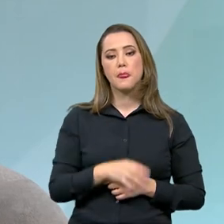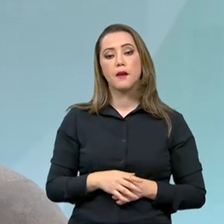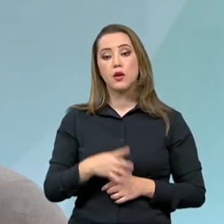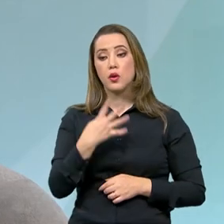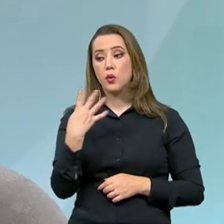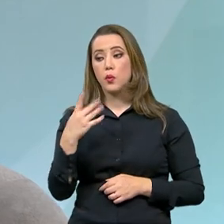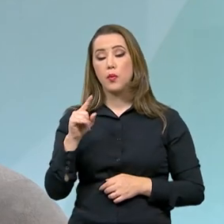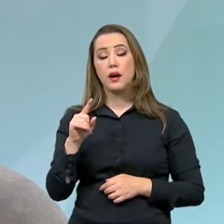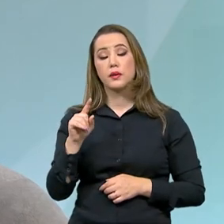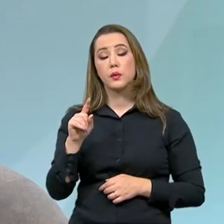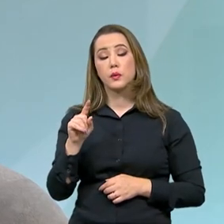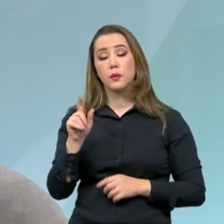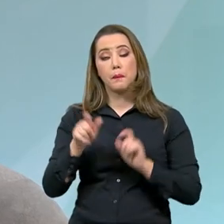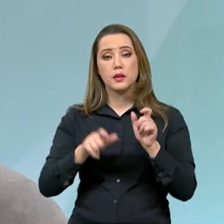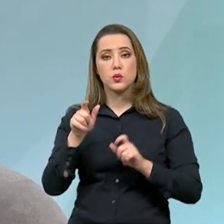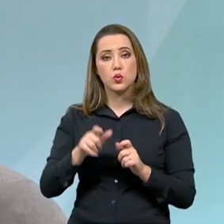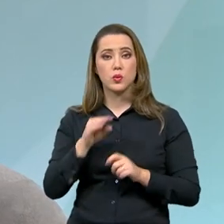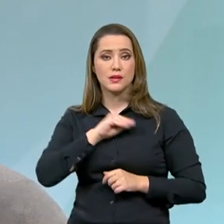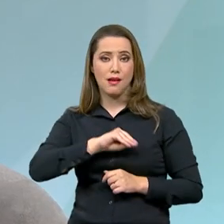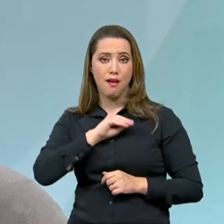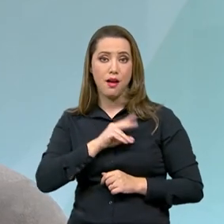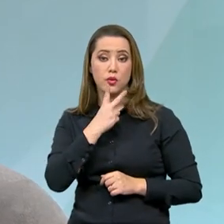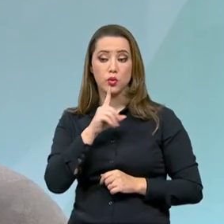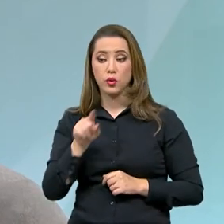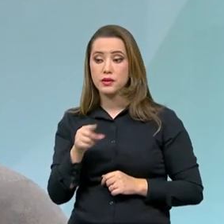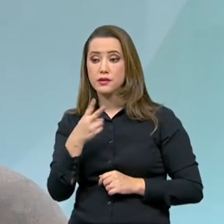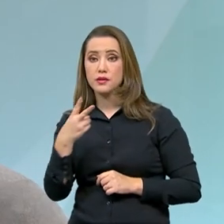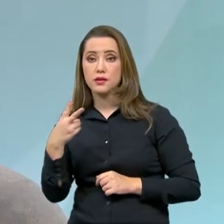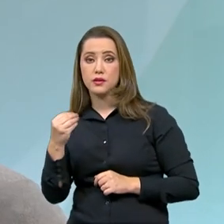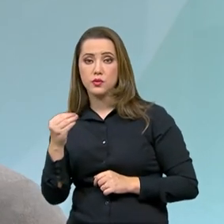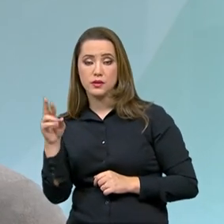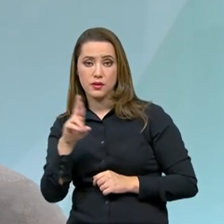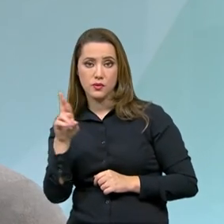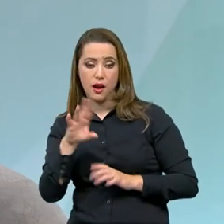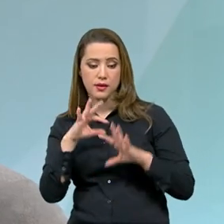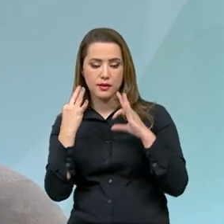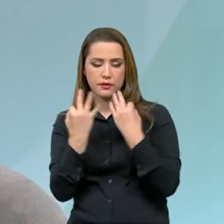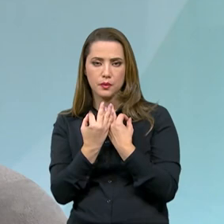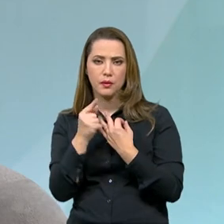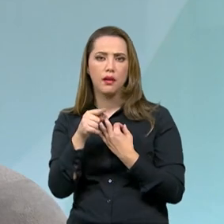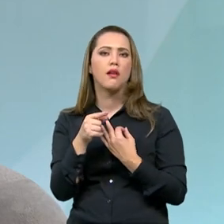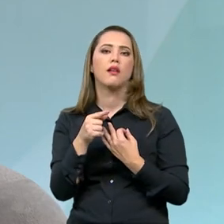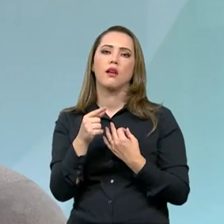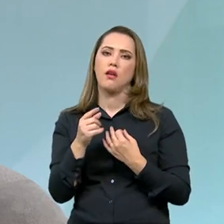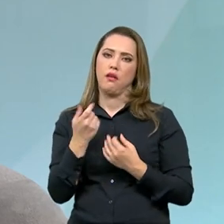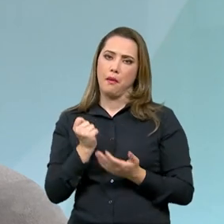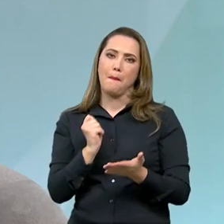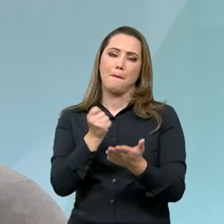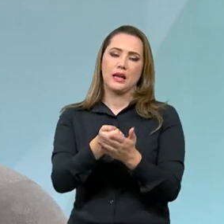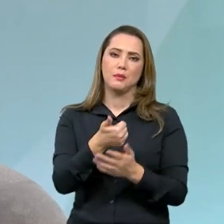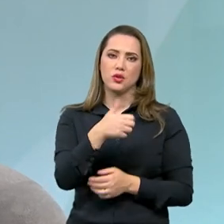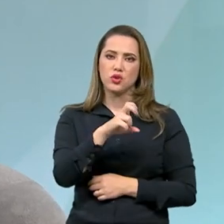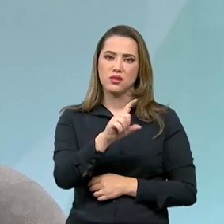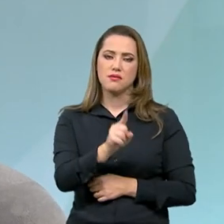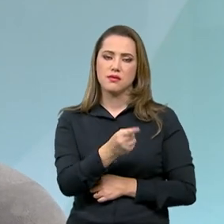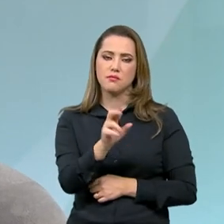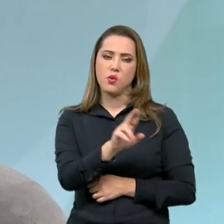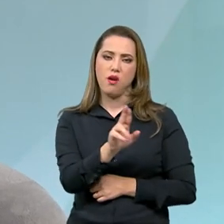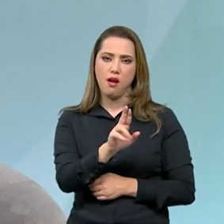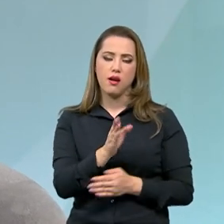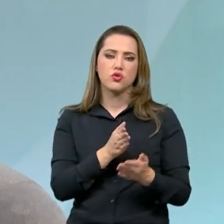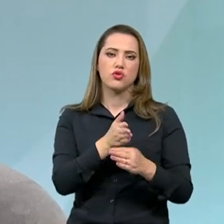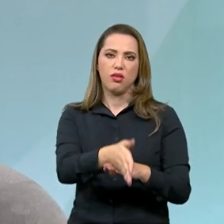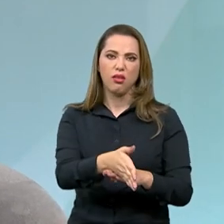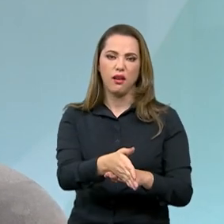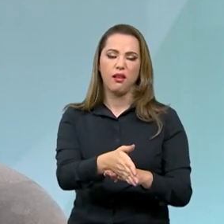R 2.400 é muito dinheiro. Então, isso faz toda a diferença. E o Ministério tem um programa de incentivo a parcerias com entes públicos.